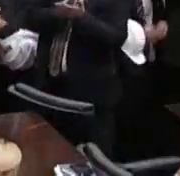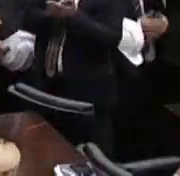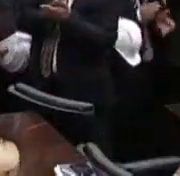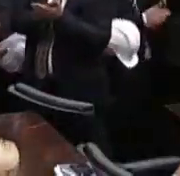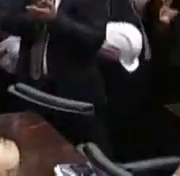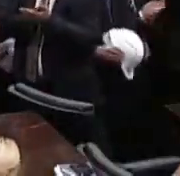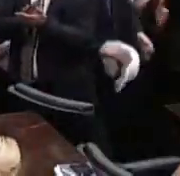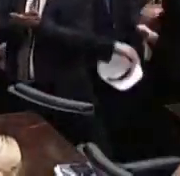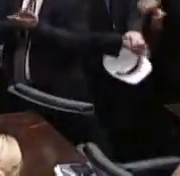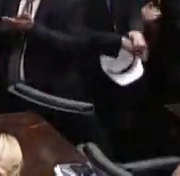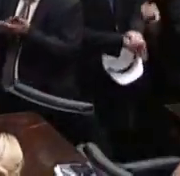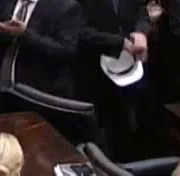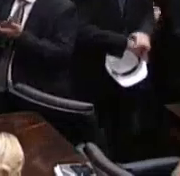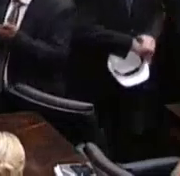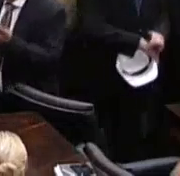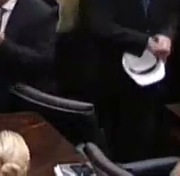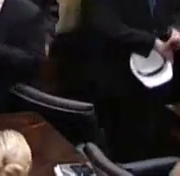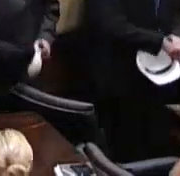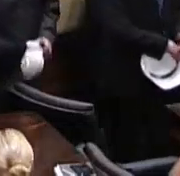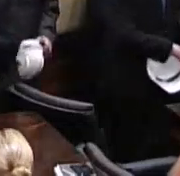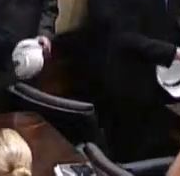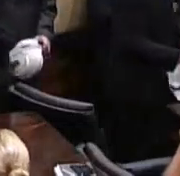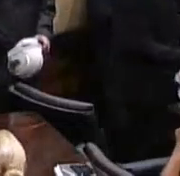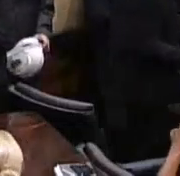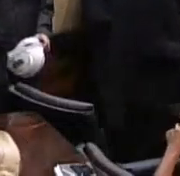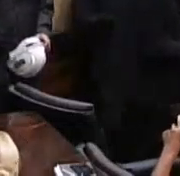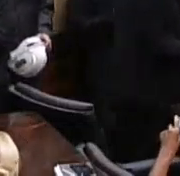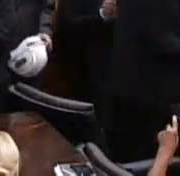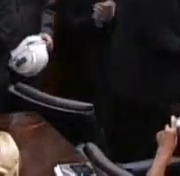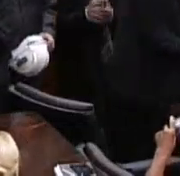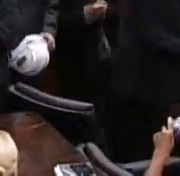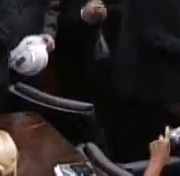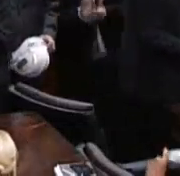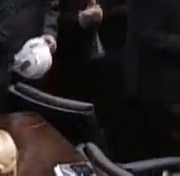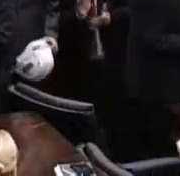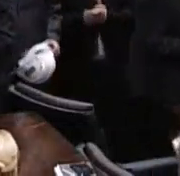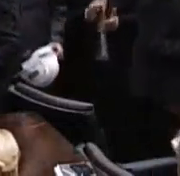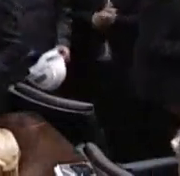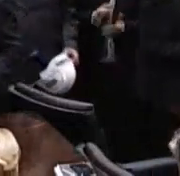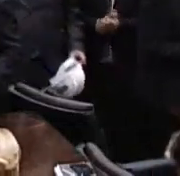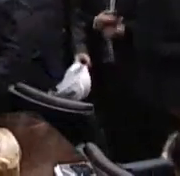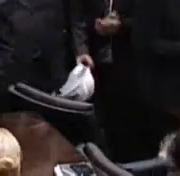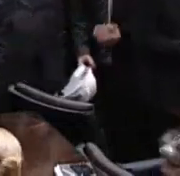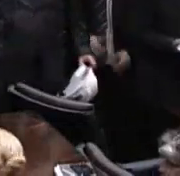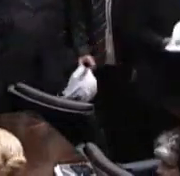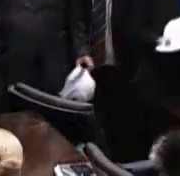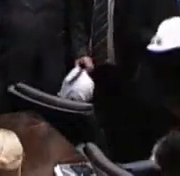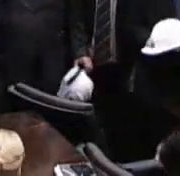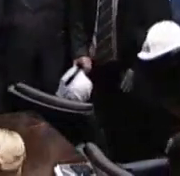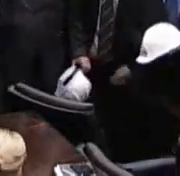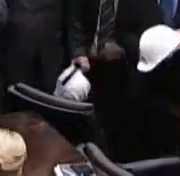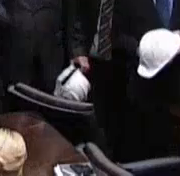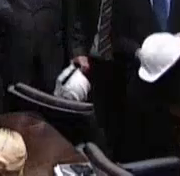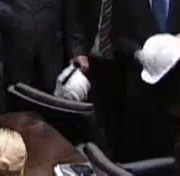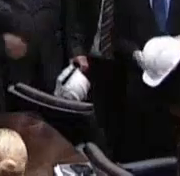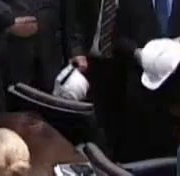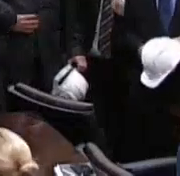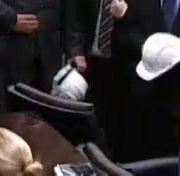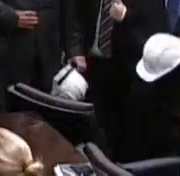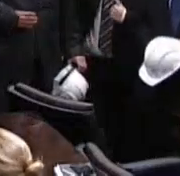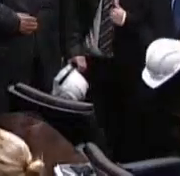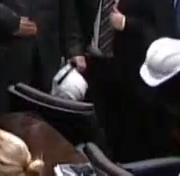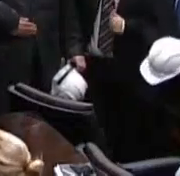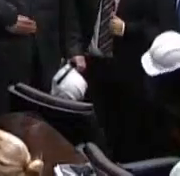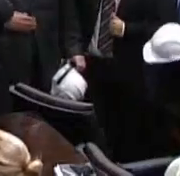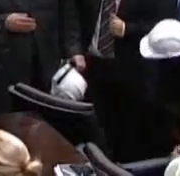Está aí com gritos de vida ao longa ao CENG. e encerra a homenagem aqui no Plenário 20 de setembro.